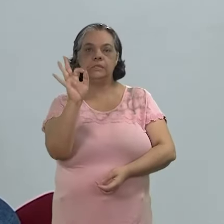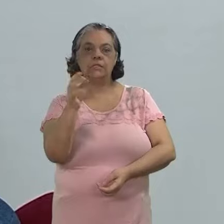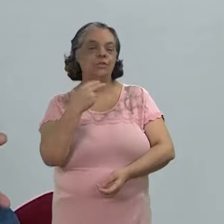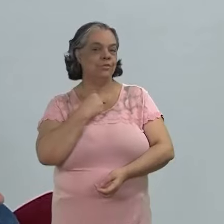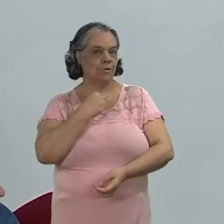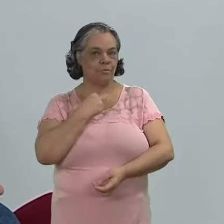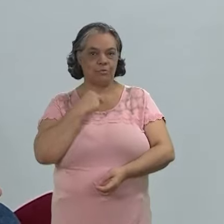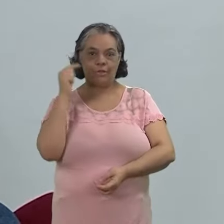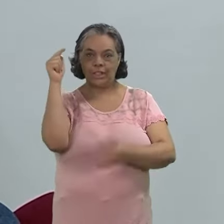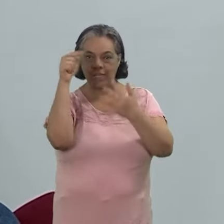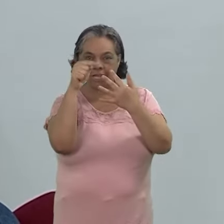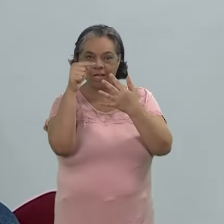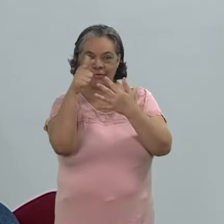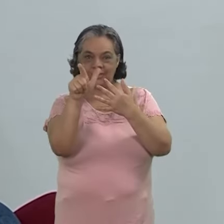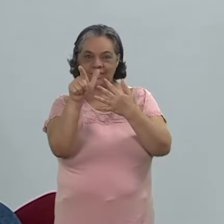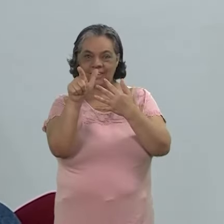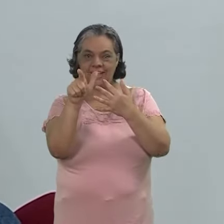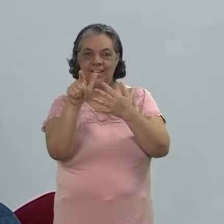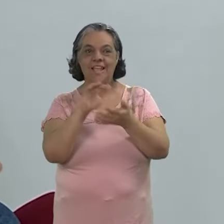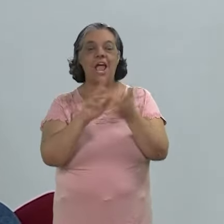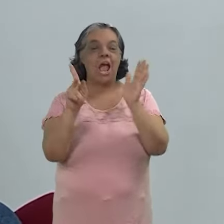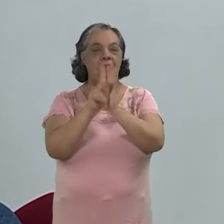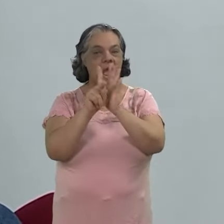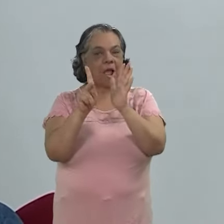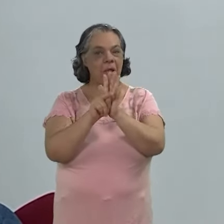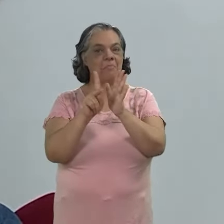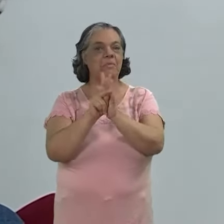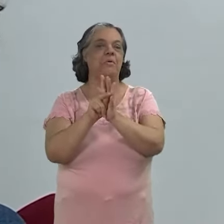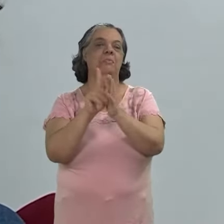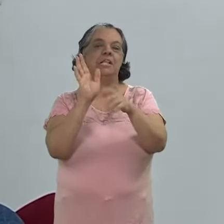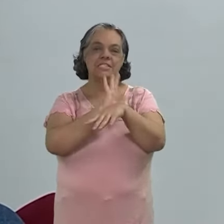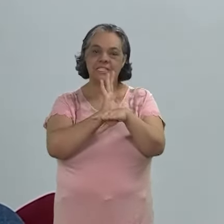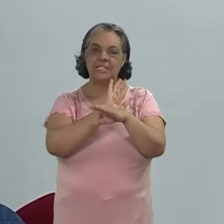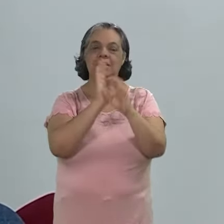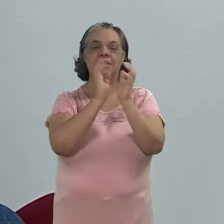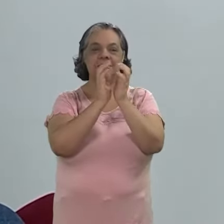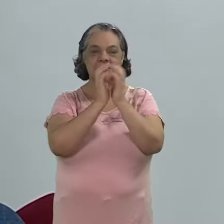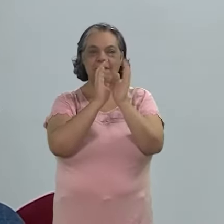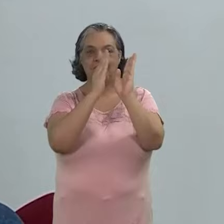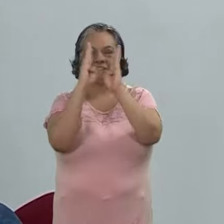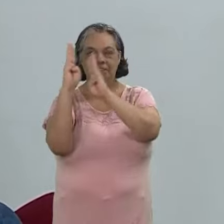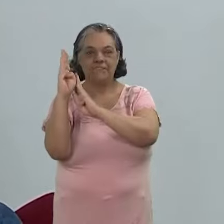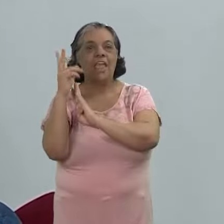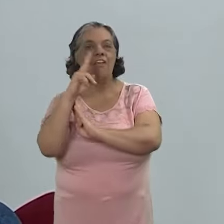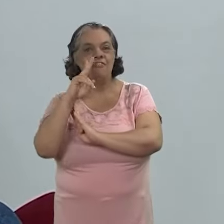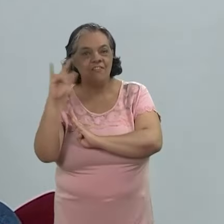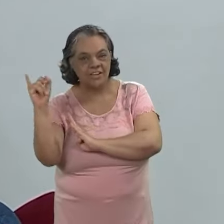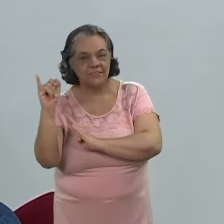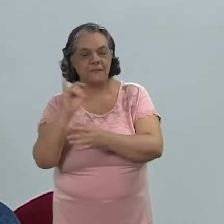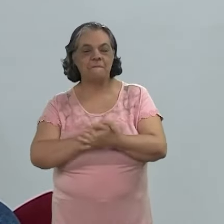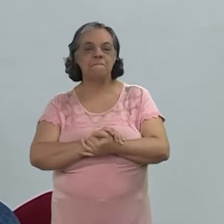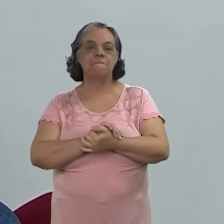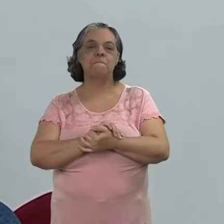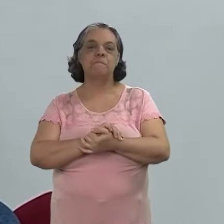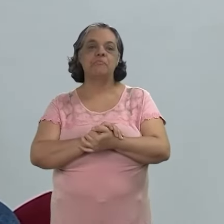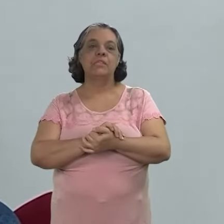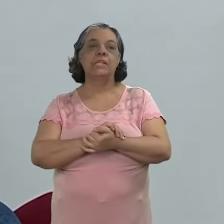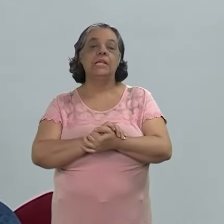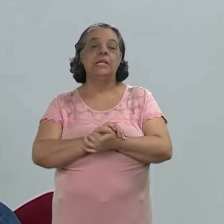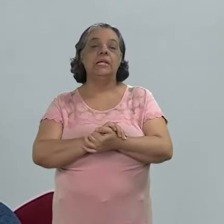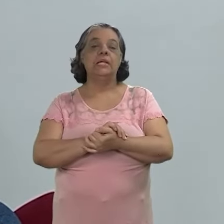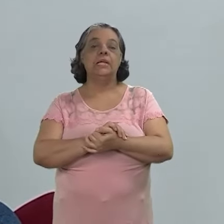então não poderia indicar outra coisa que não a própria Cinemateca Pernambucana então vai aí o serviço